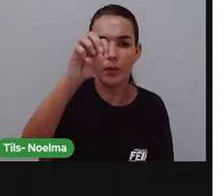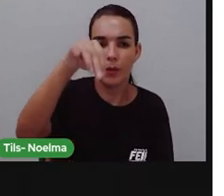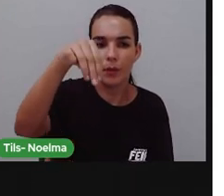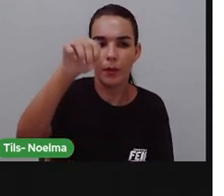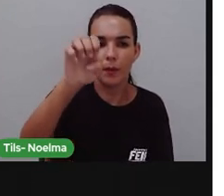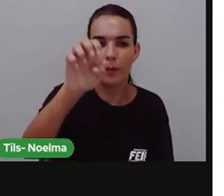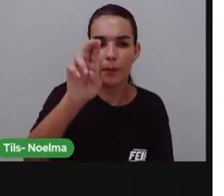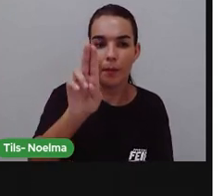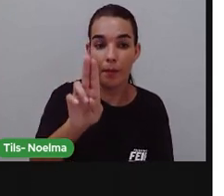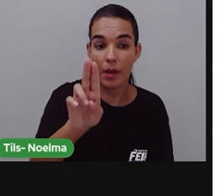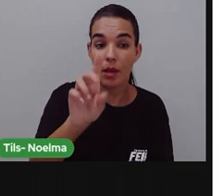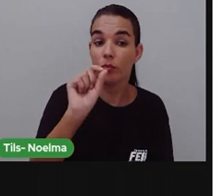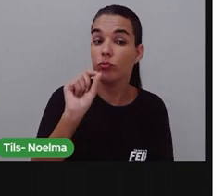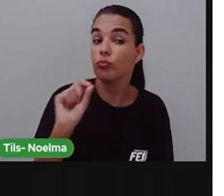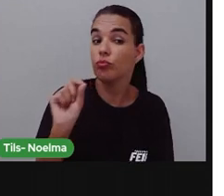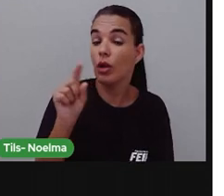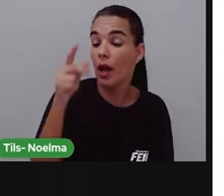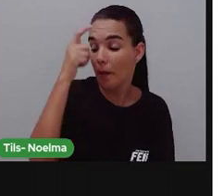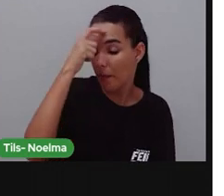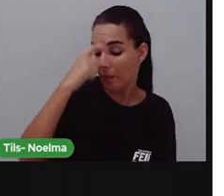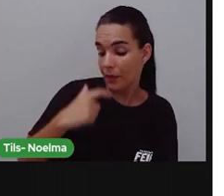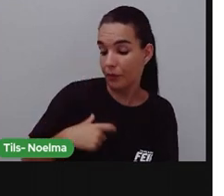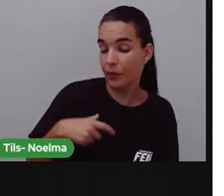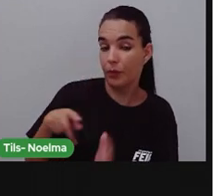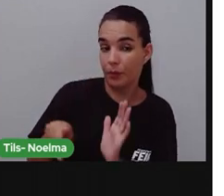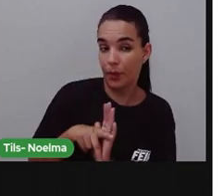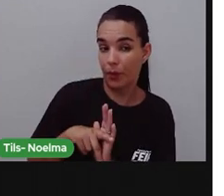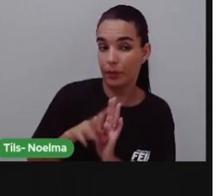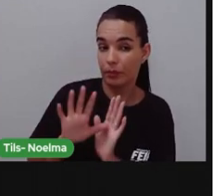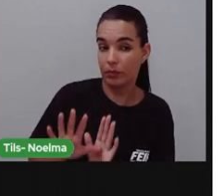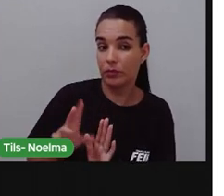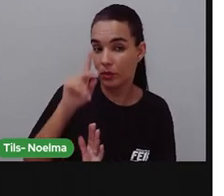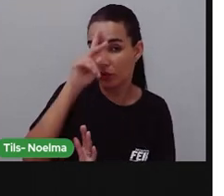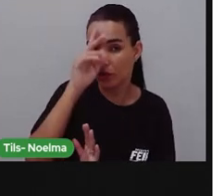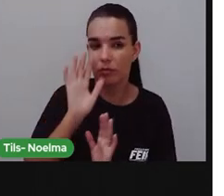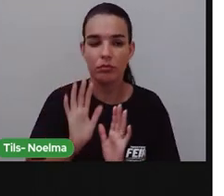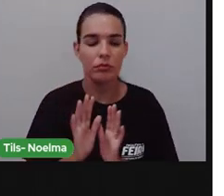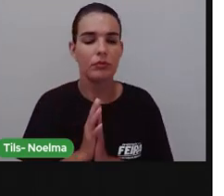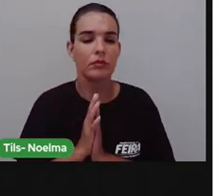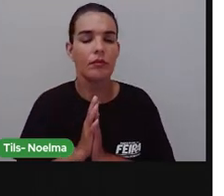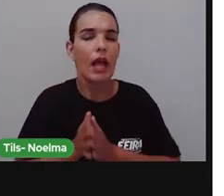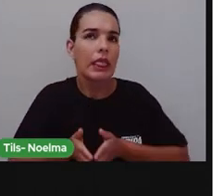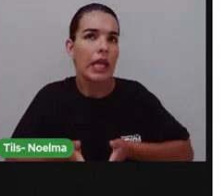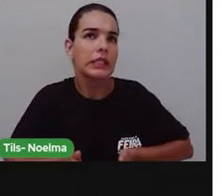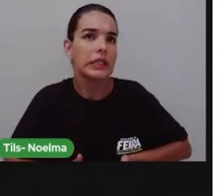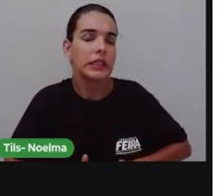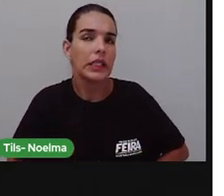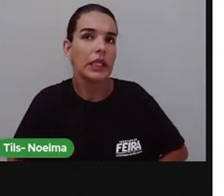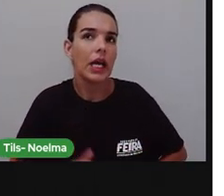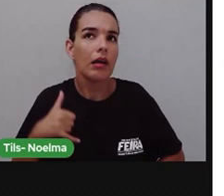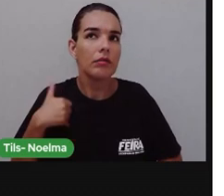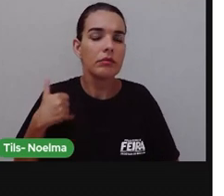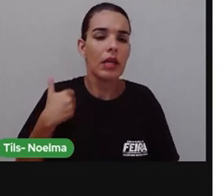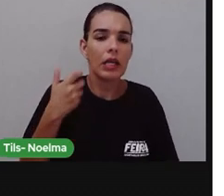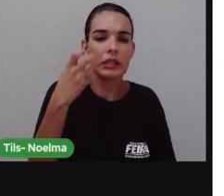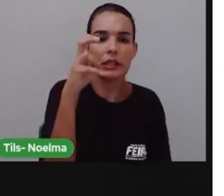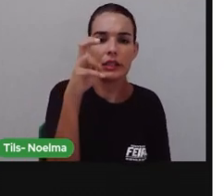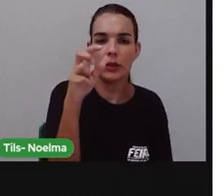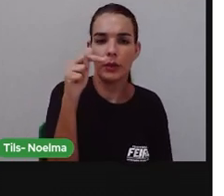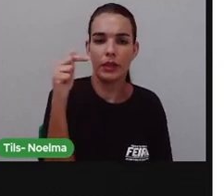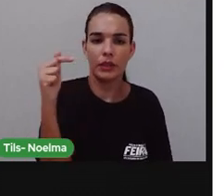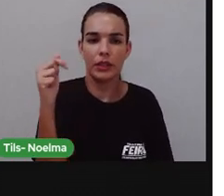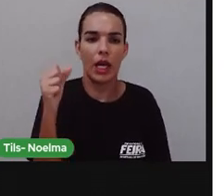só. Isso é uma autobiografia. Nasci com 57 anos. Meu